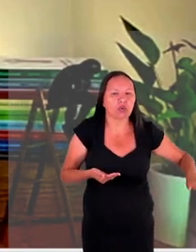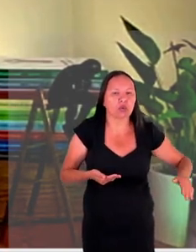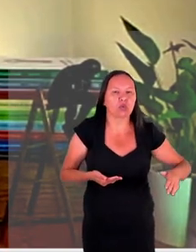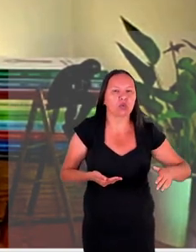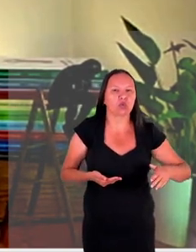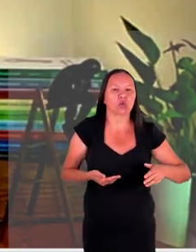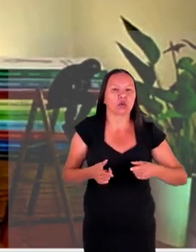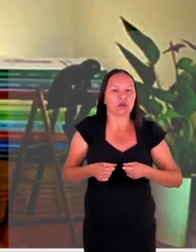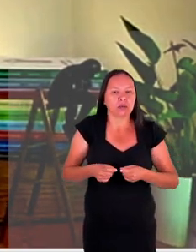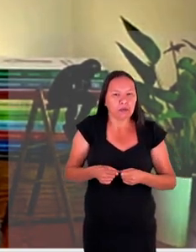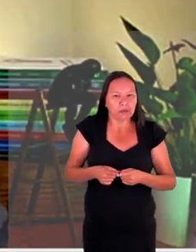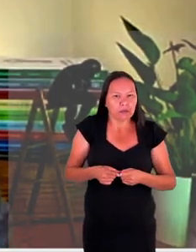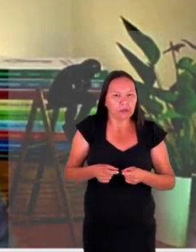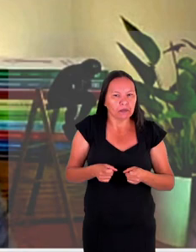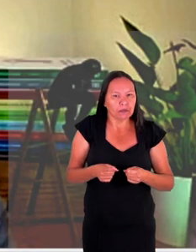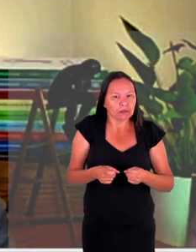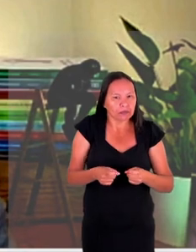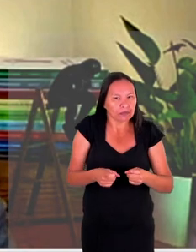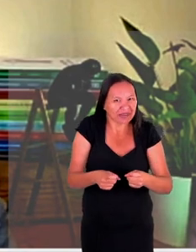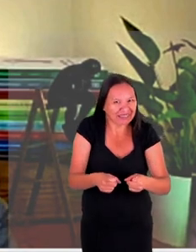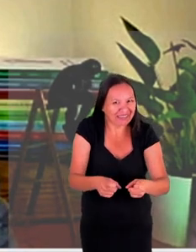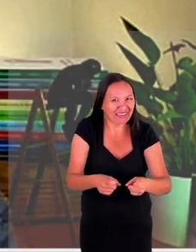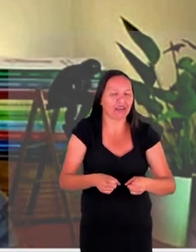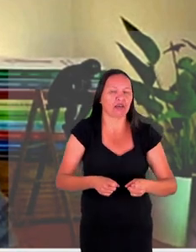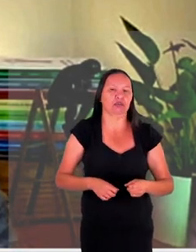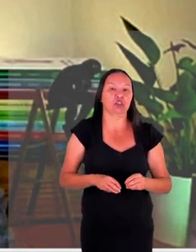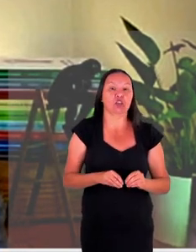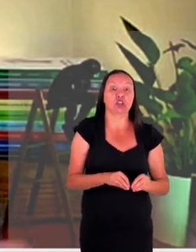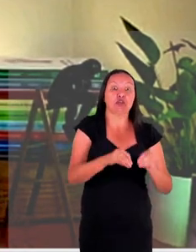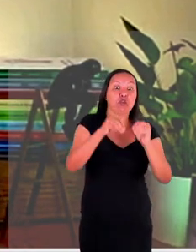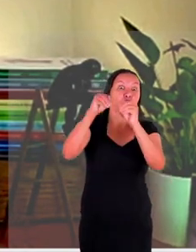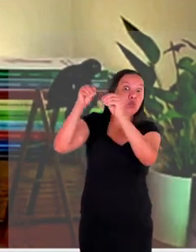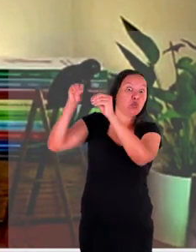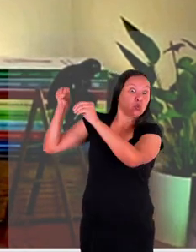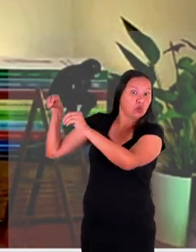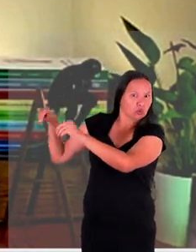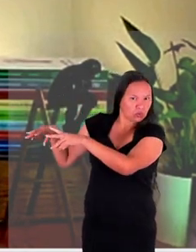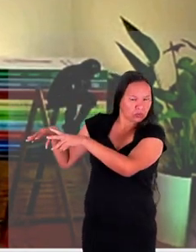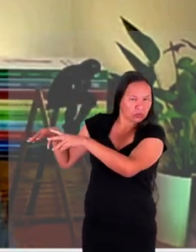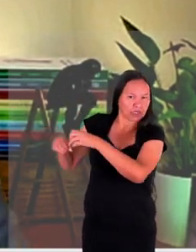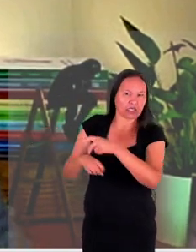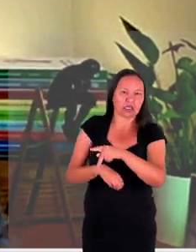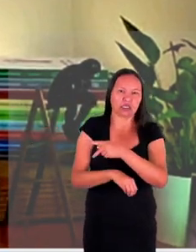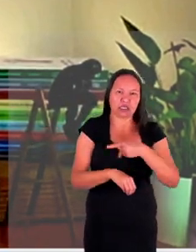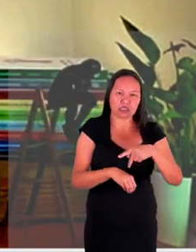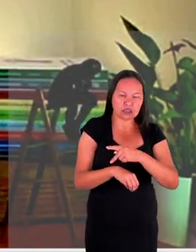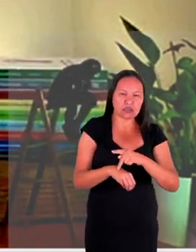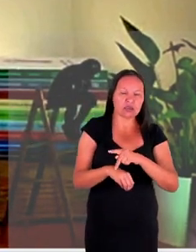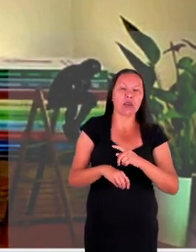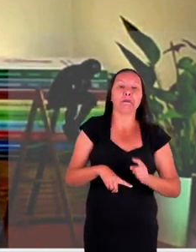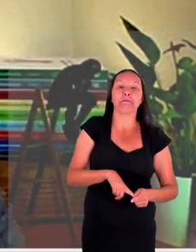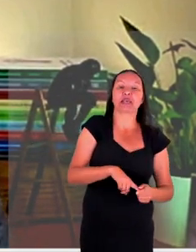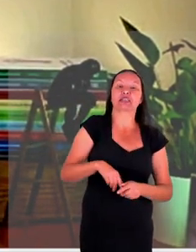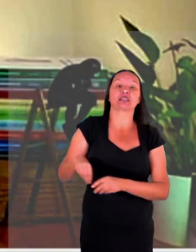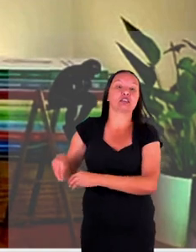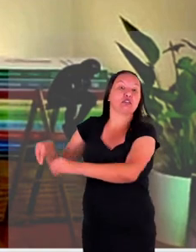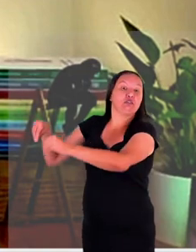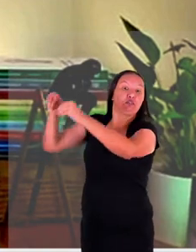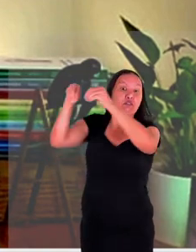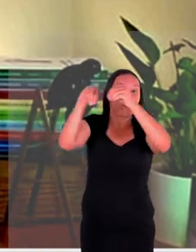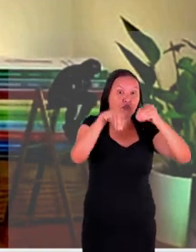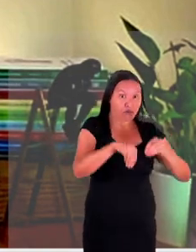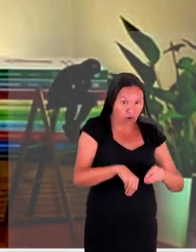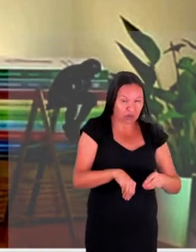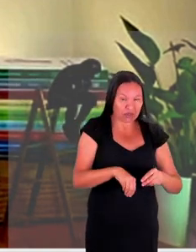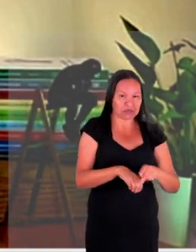e os refugiados ucranianos que foram para outro país essa possibilidade de voltar para a Ucrânia para manter essa cultura e a